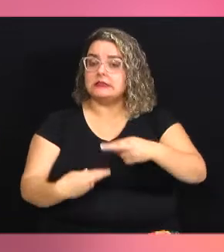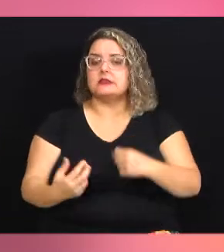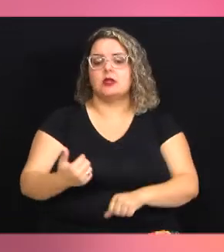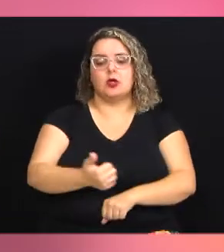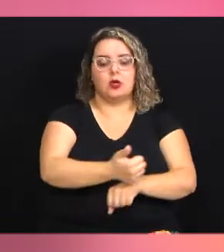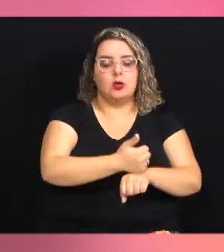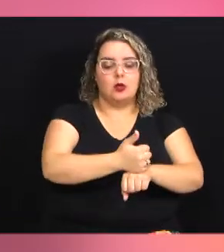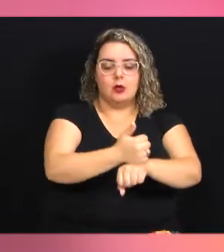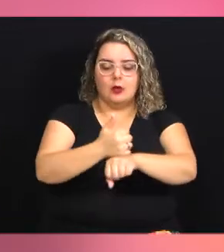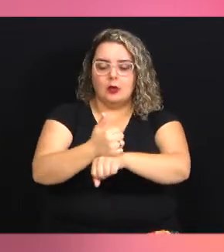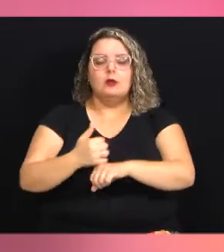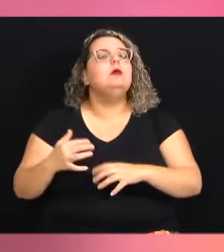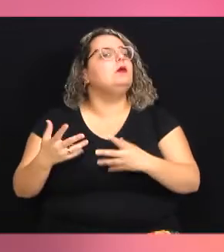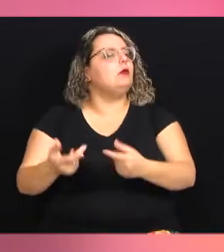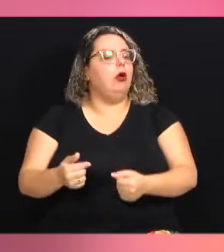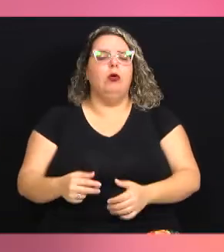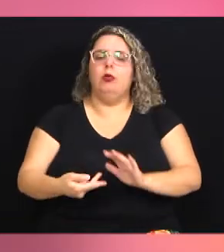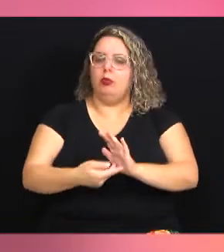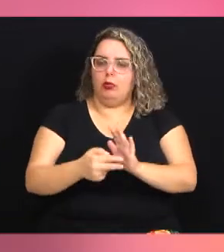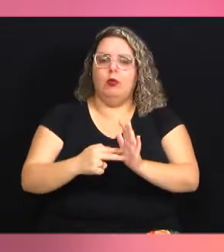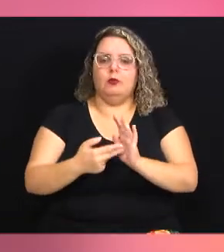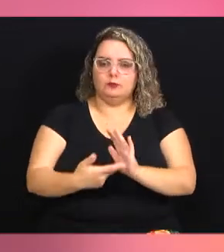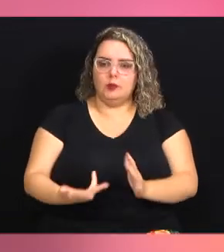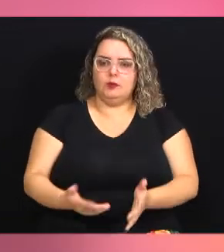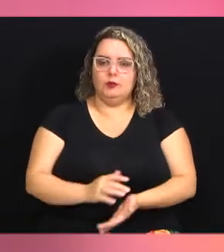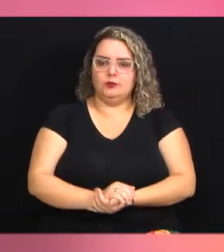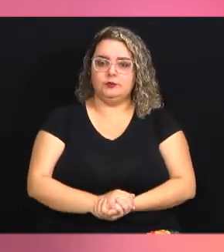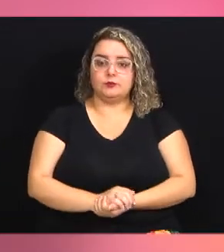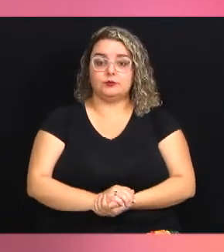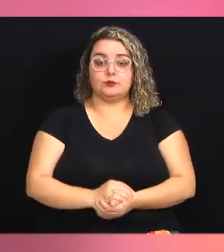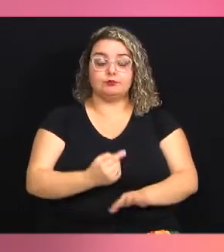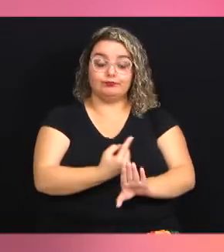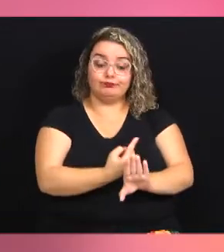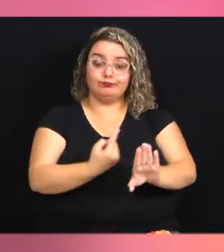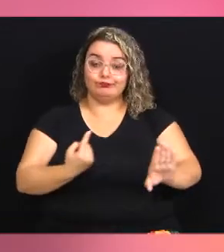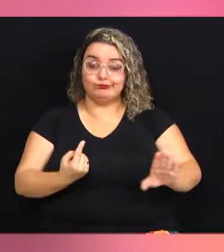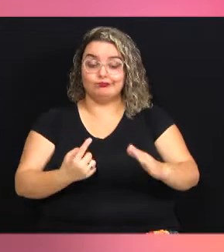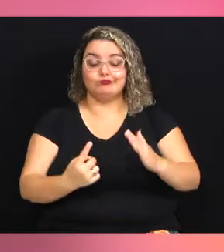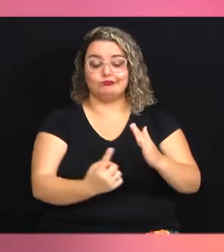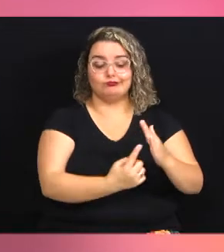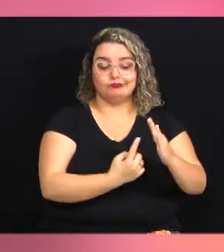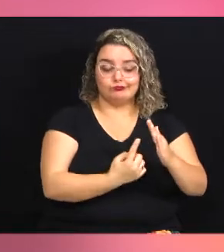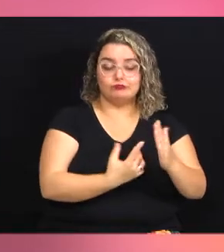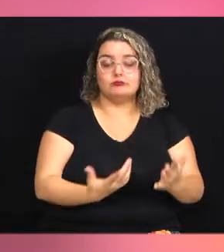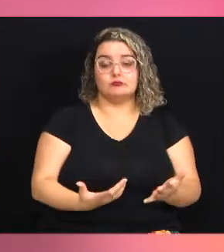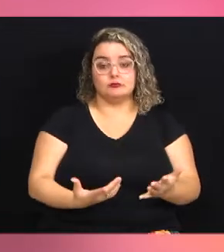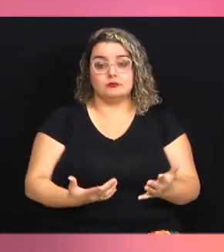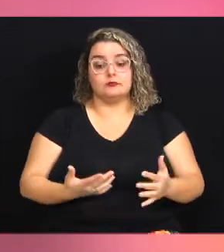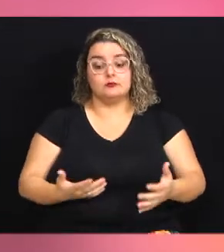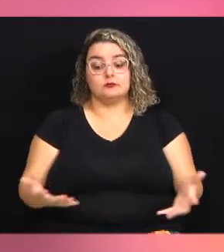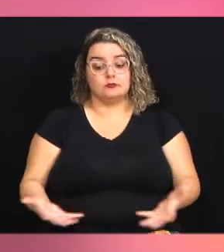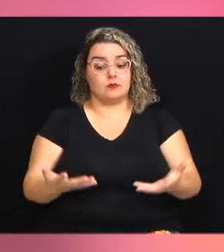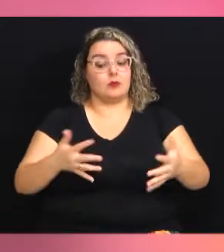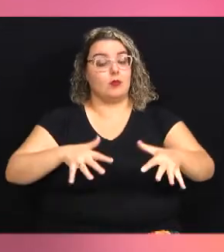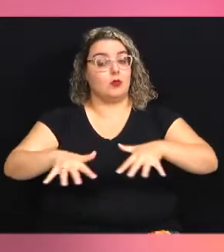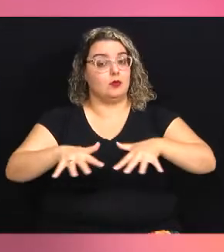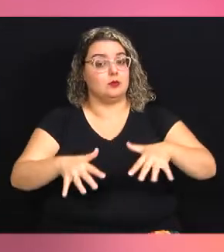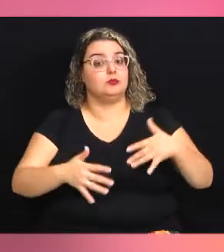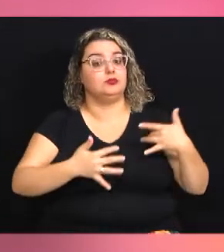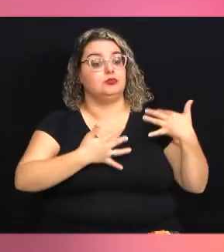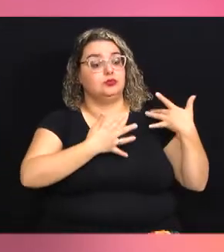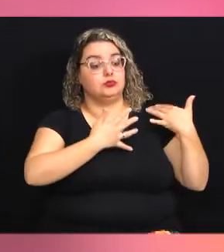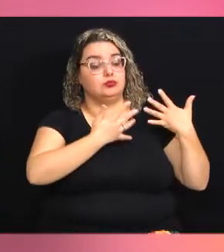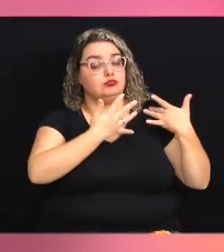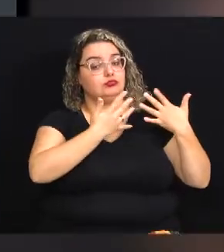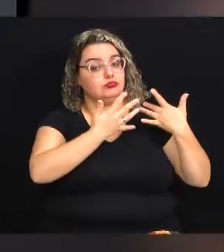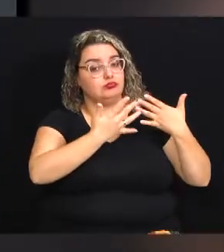em todos os sentidos. A necessidade de distanciamento e isolamento adensou alguns movimentos que já vinham se